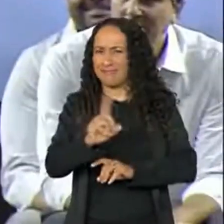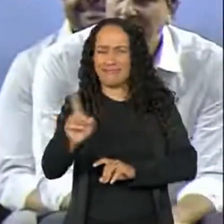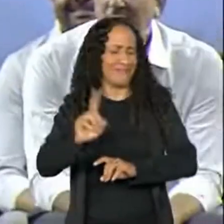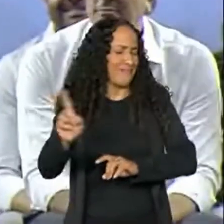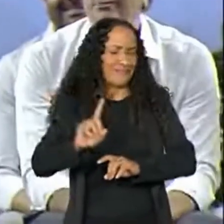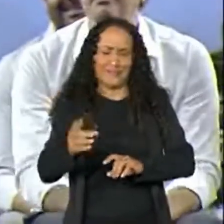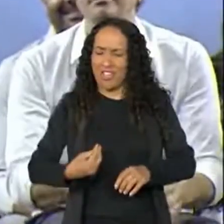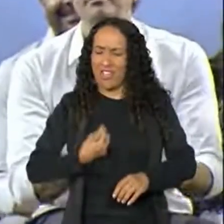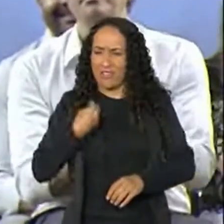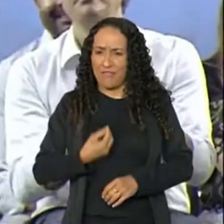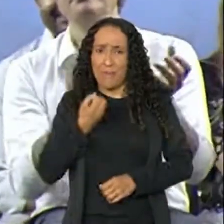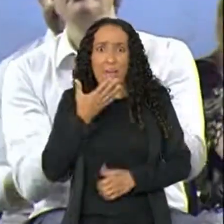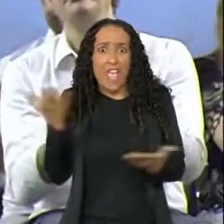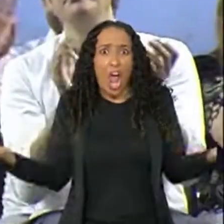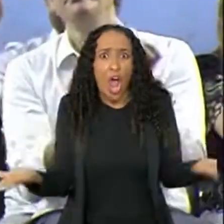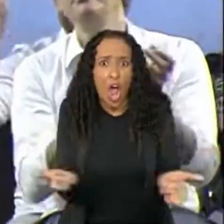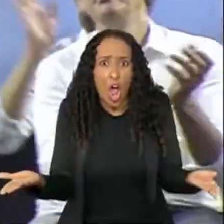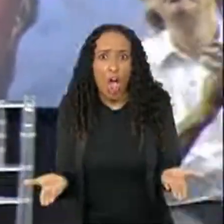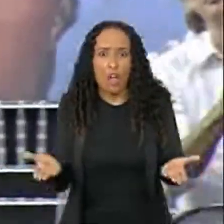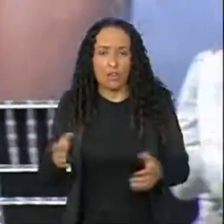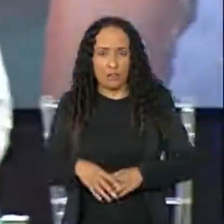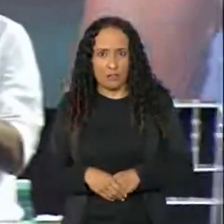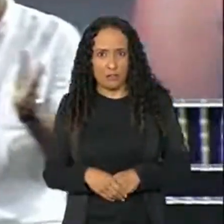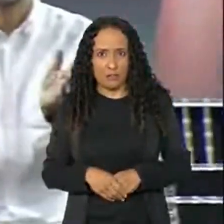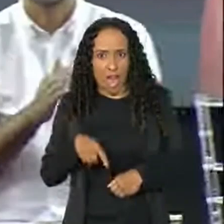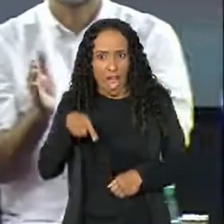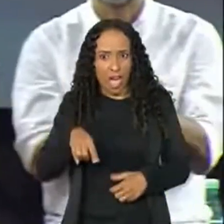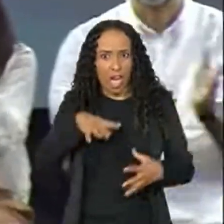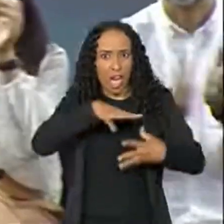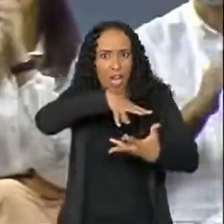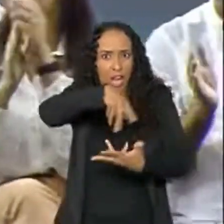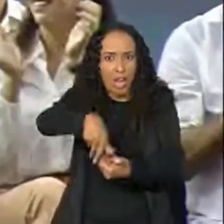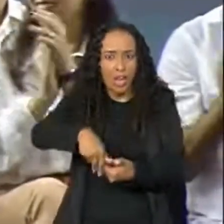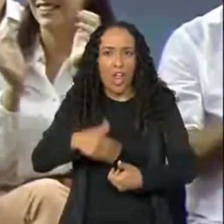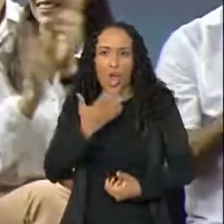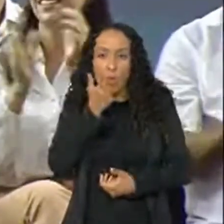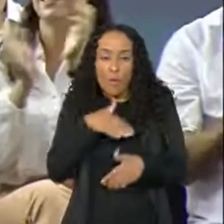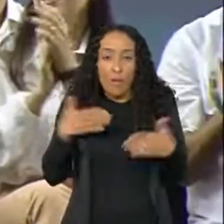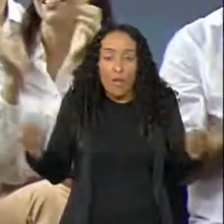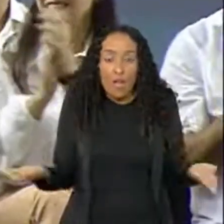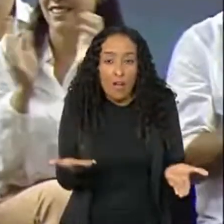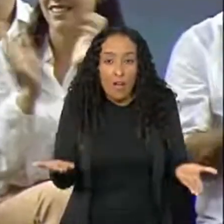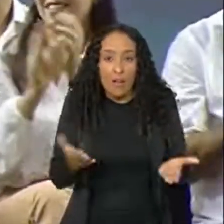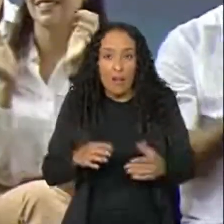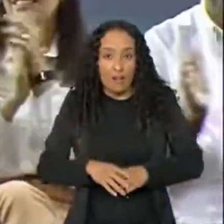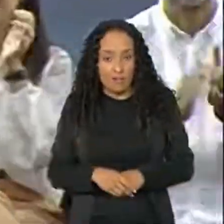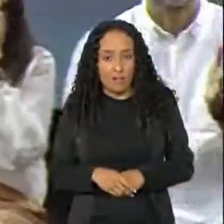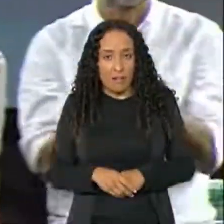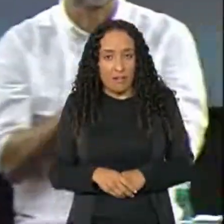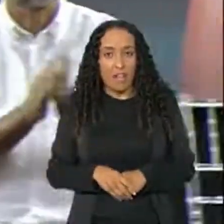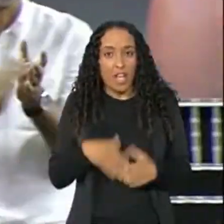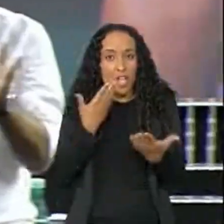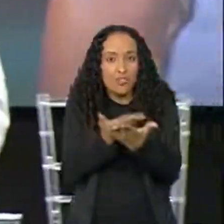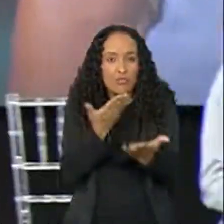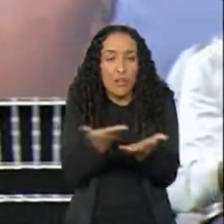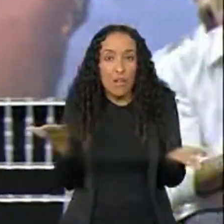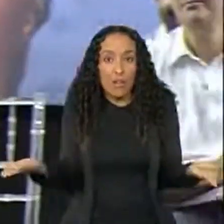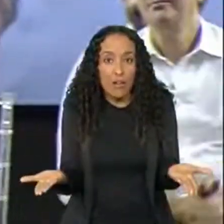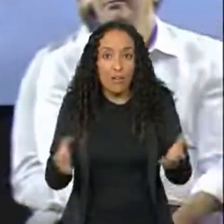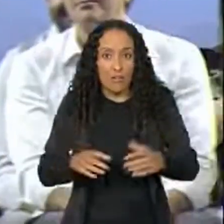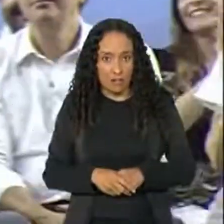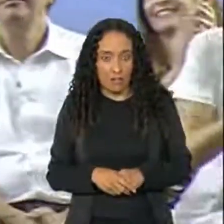bem agora, a gente quer comer agora, a gente quer estudar agora,